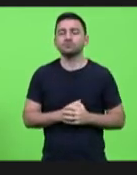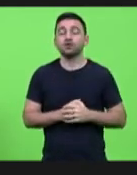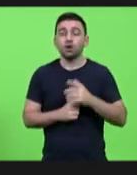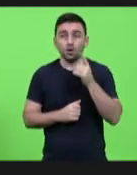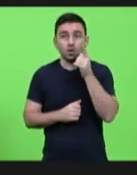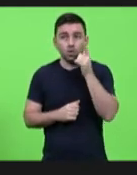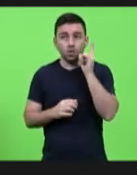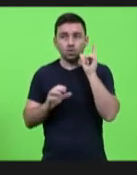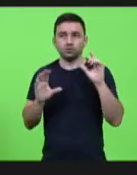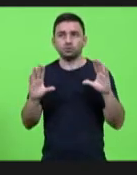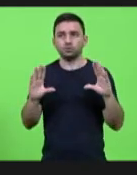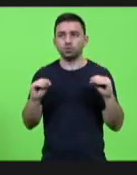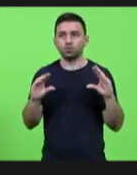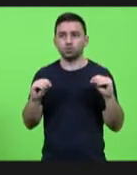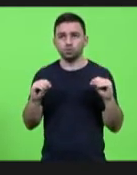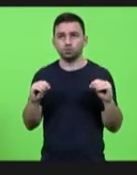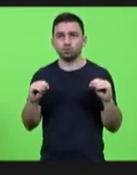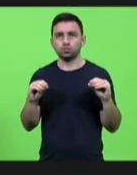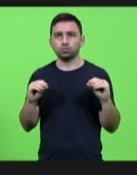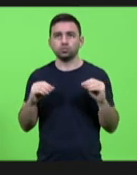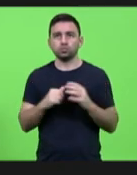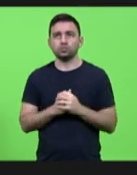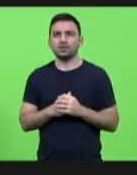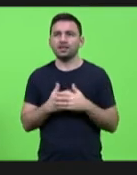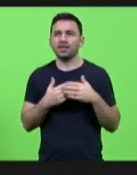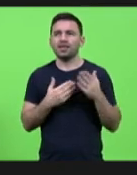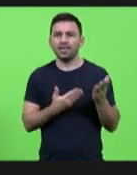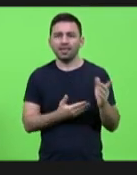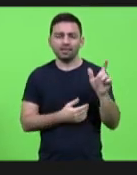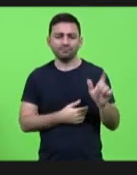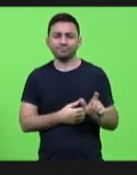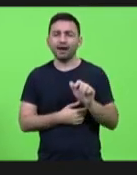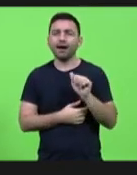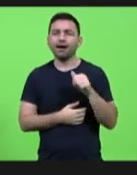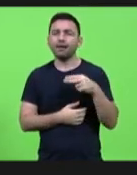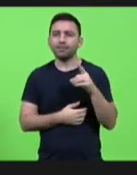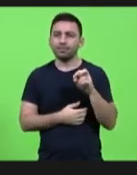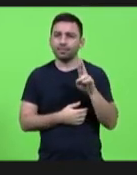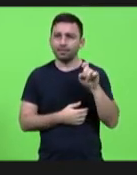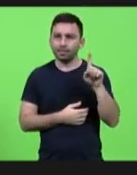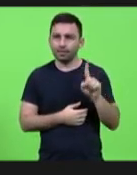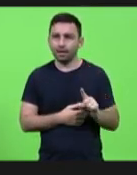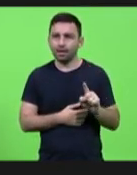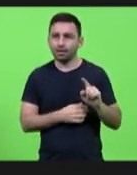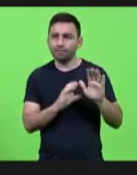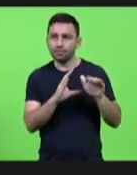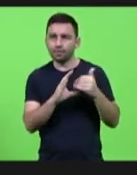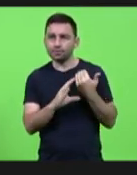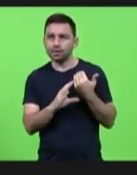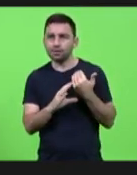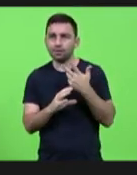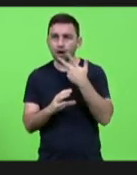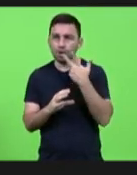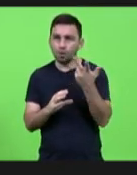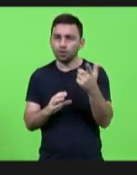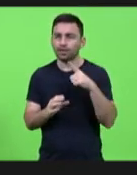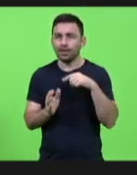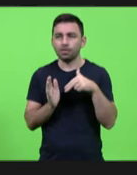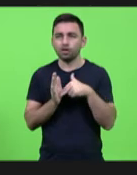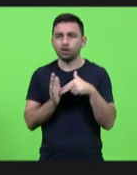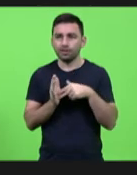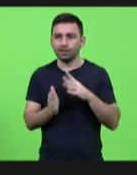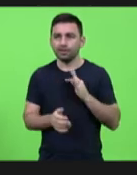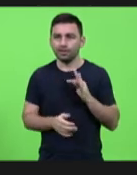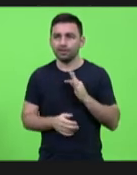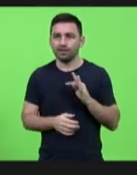noite o André me mandou a mensagem e disse que amanhã sai a nota técnica. Então, acho que isso é